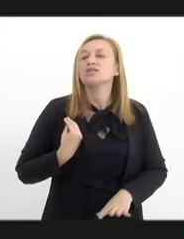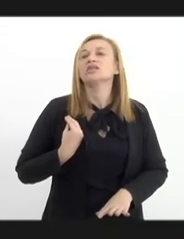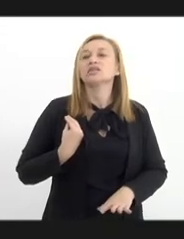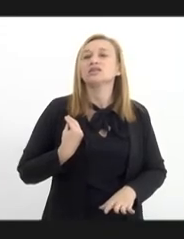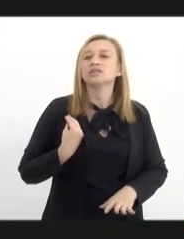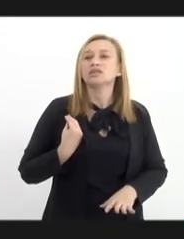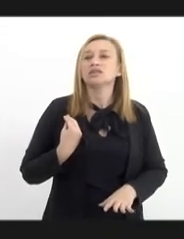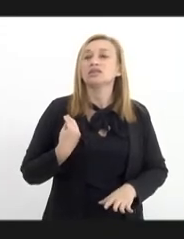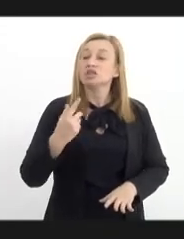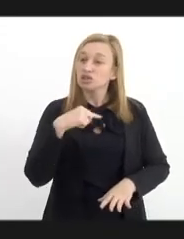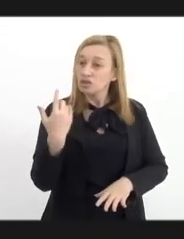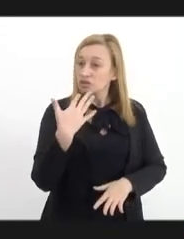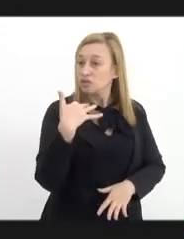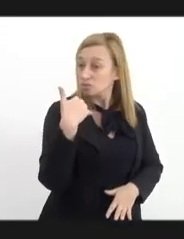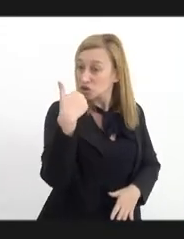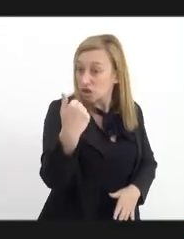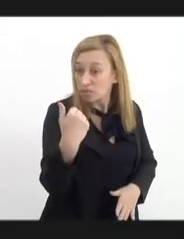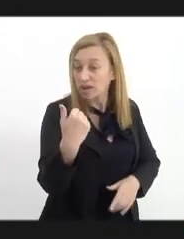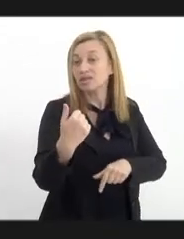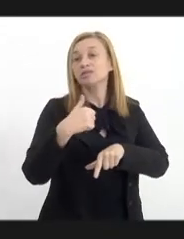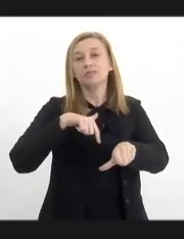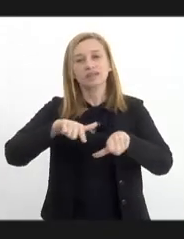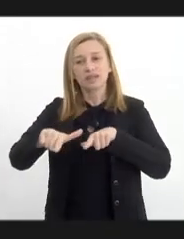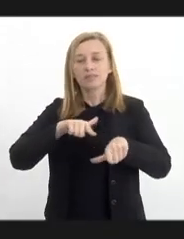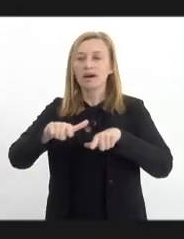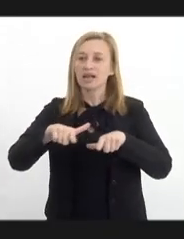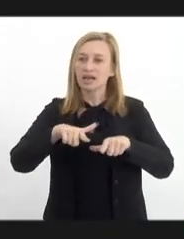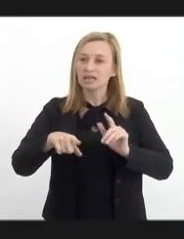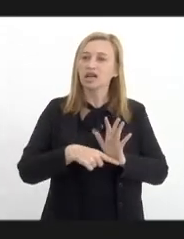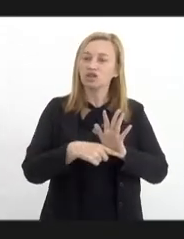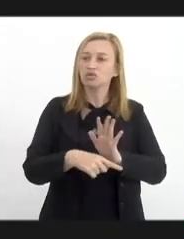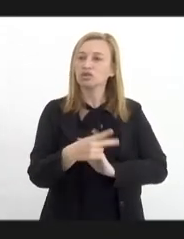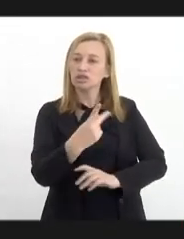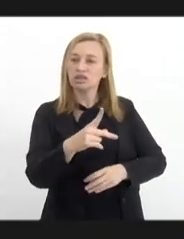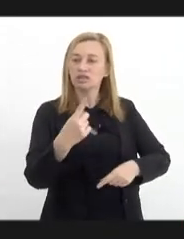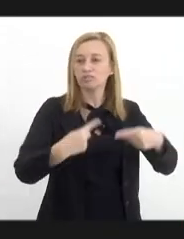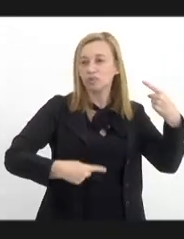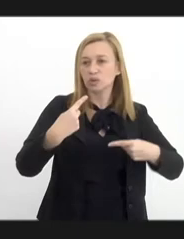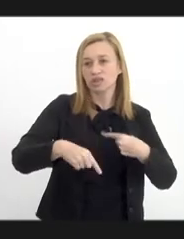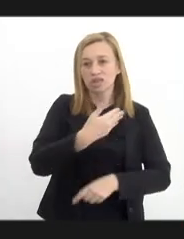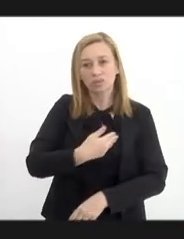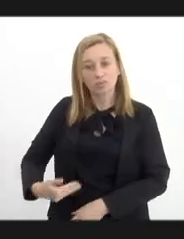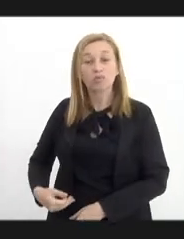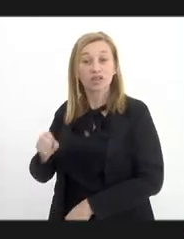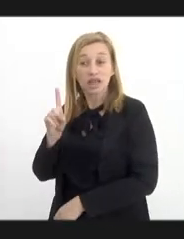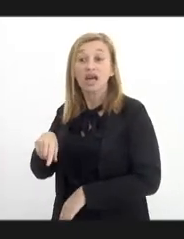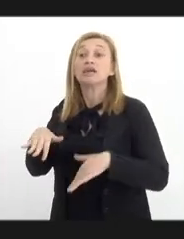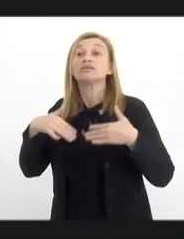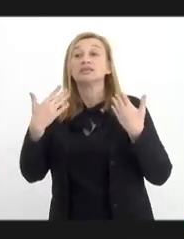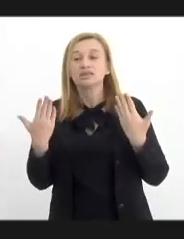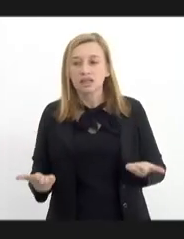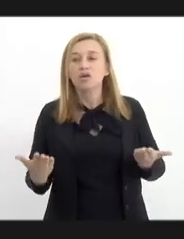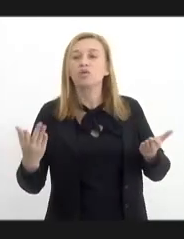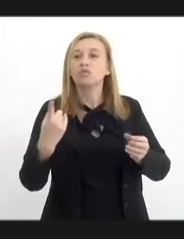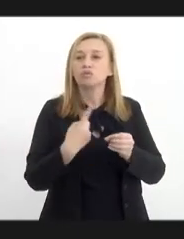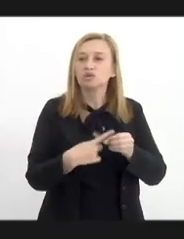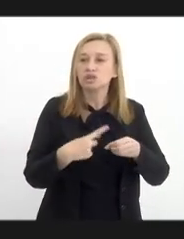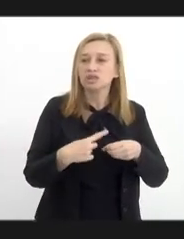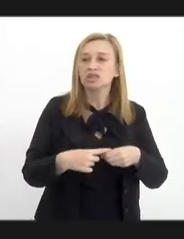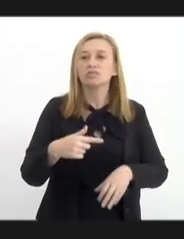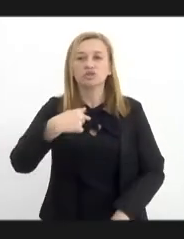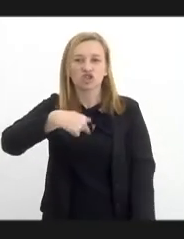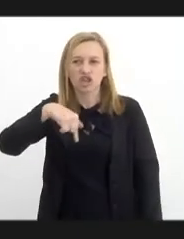qual nós fomos chamados para atuar em prol deles na política pública, né? Então, o município de